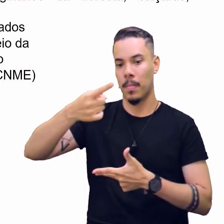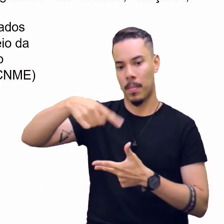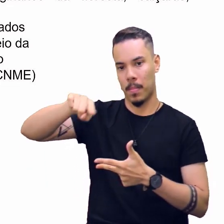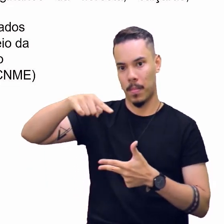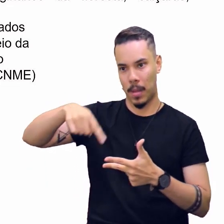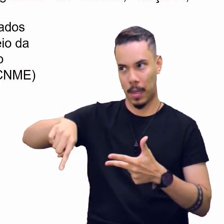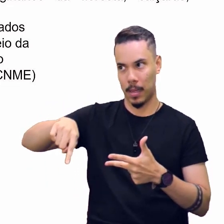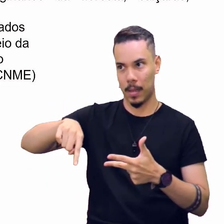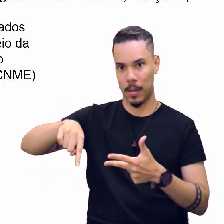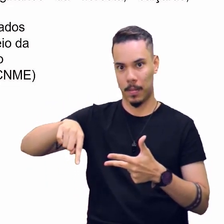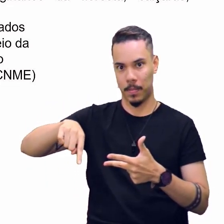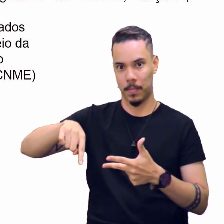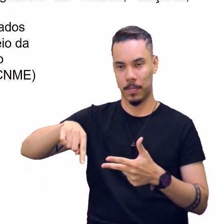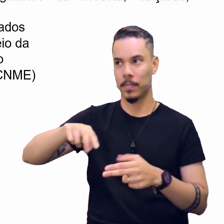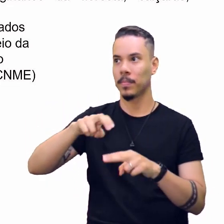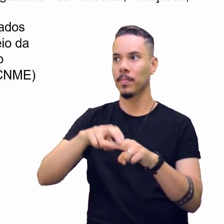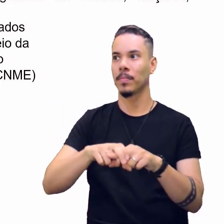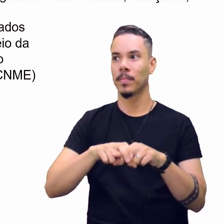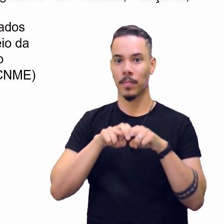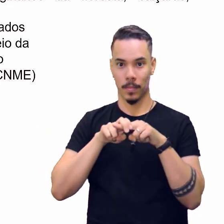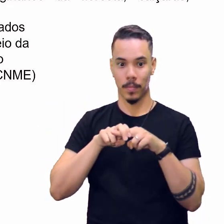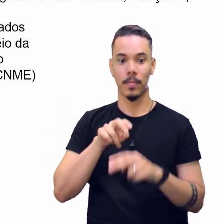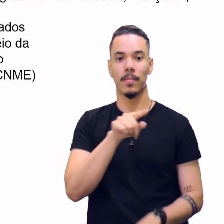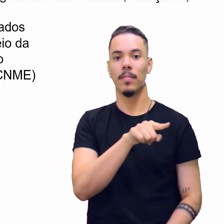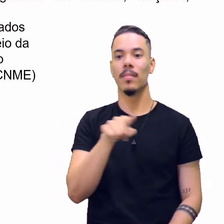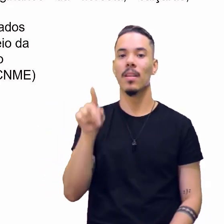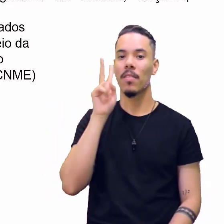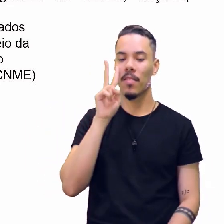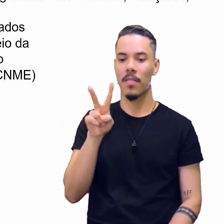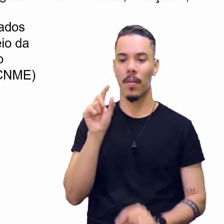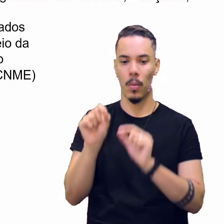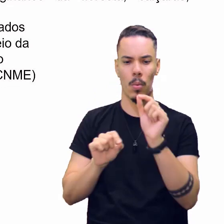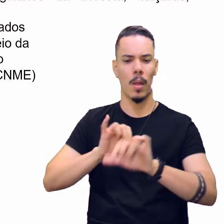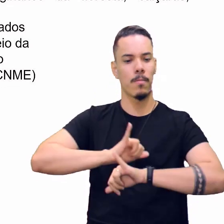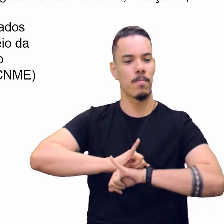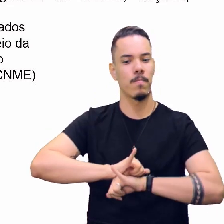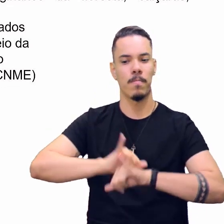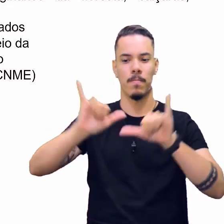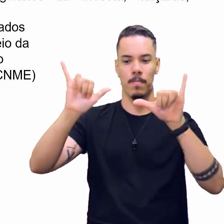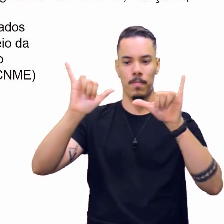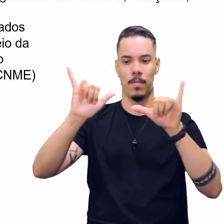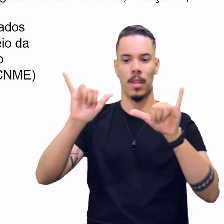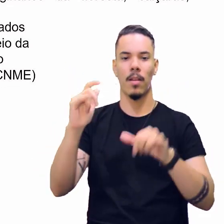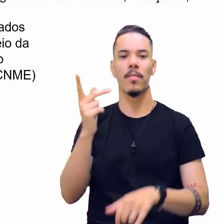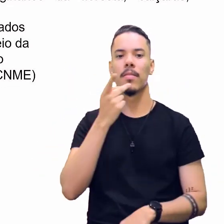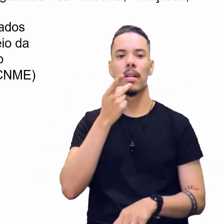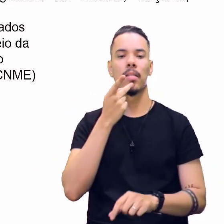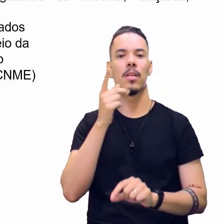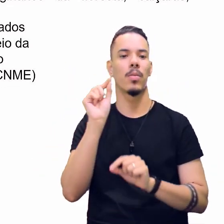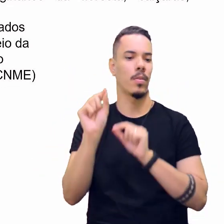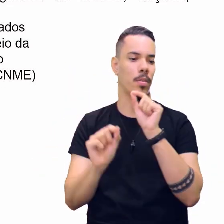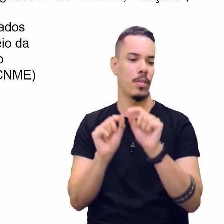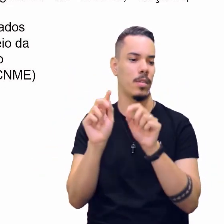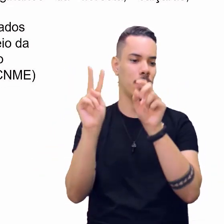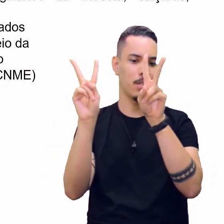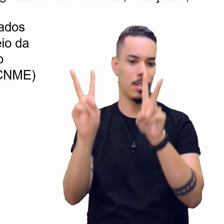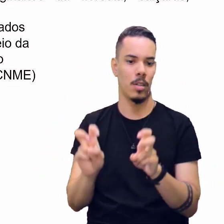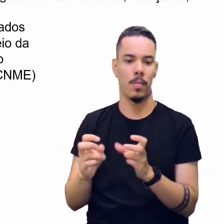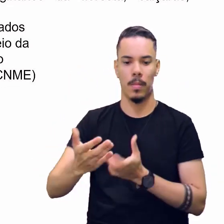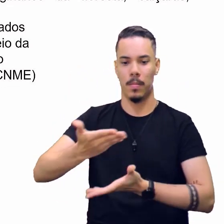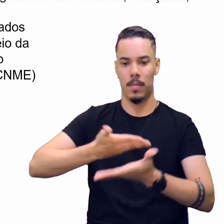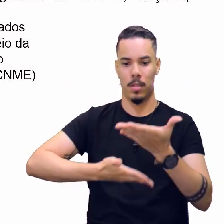NEC. Então, aqui você vê uma notícia falando sobre a